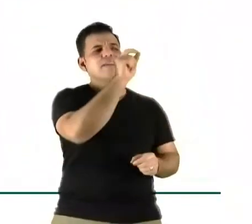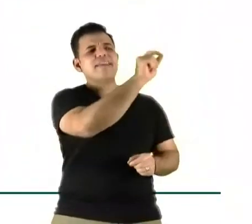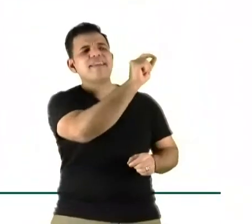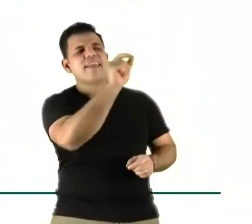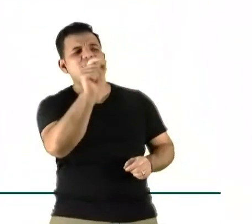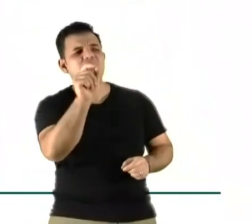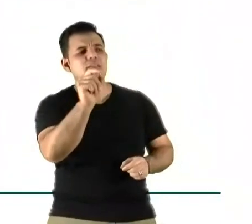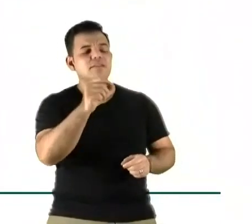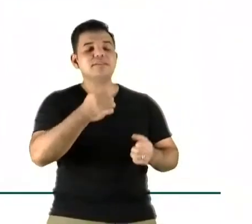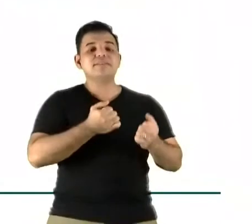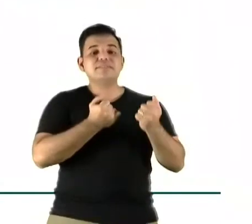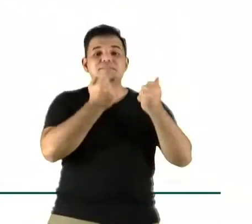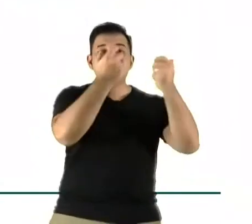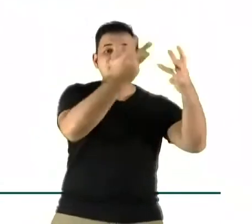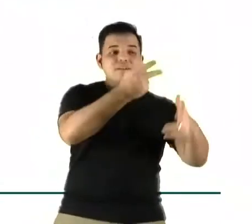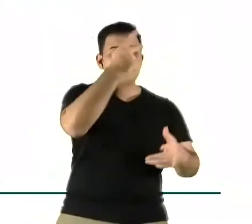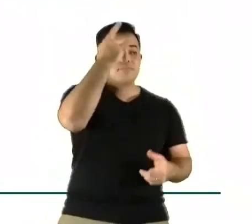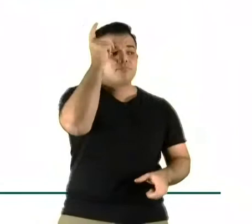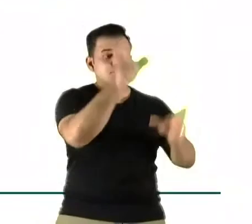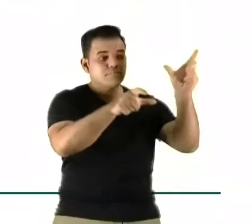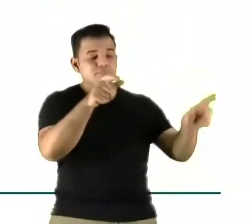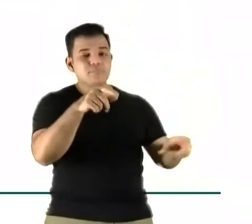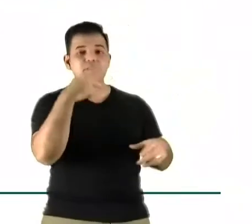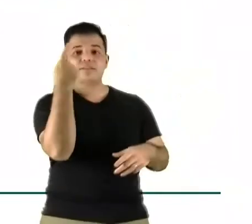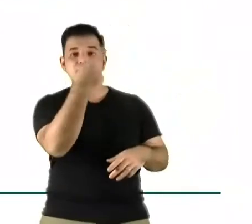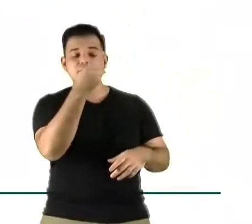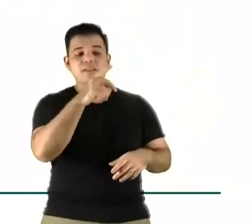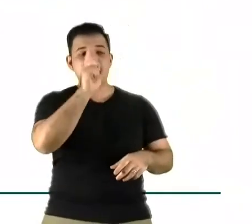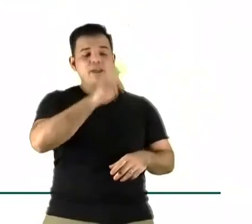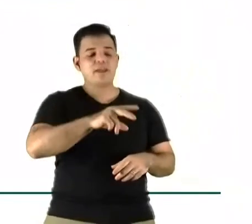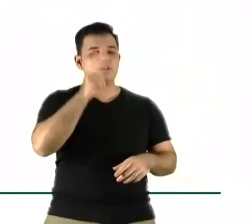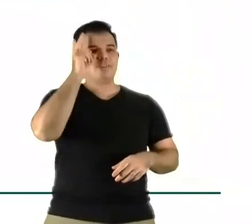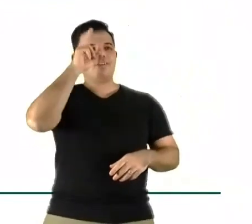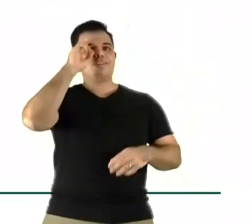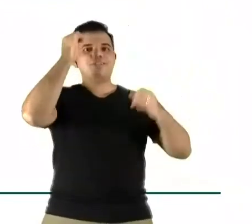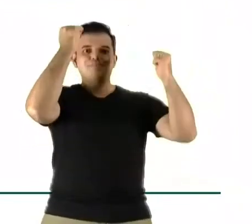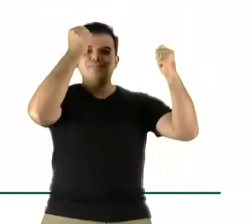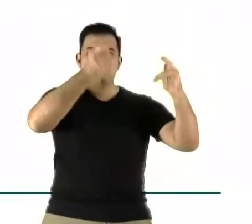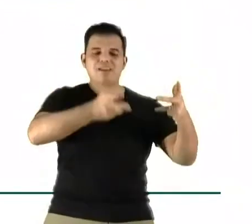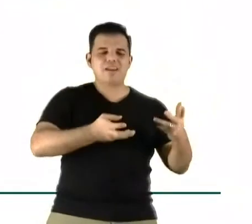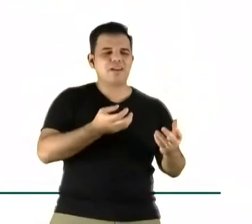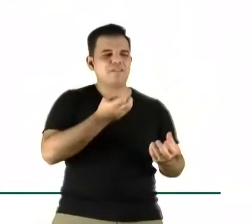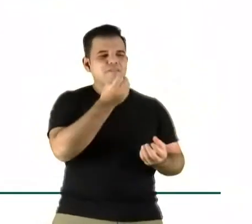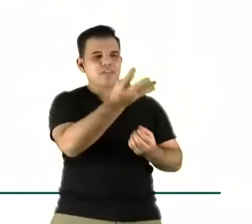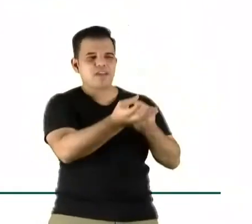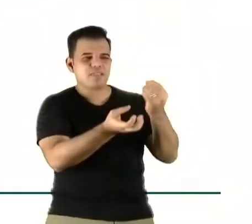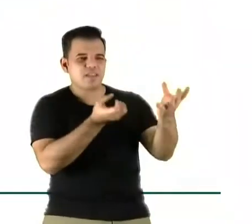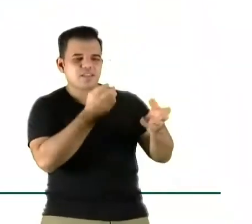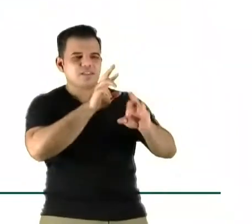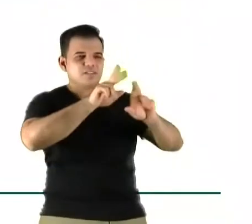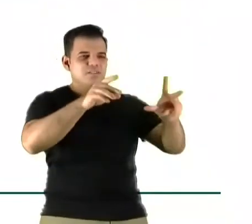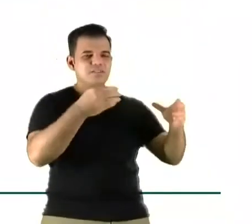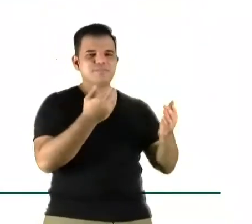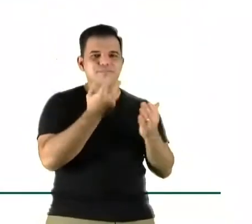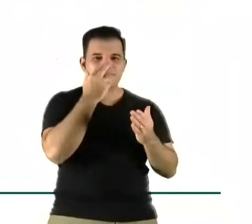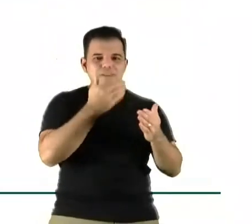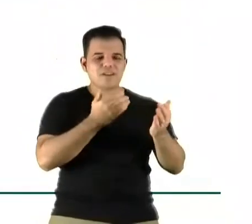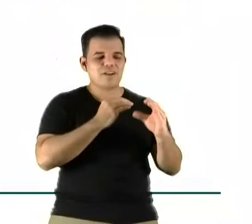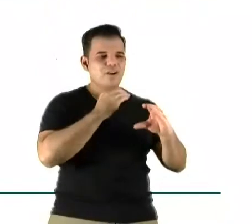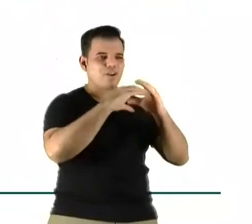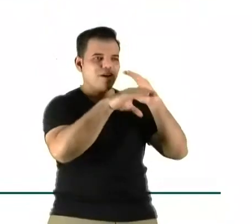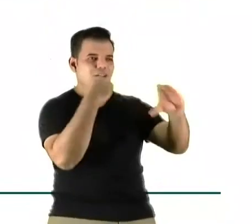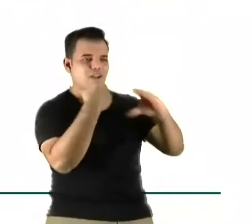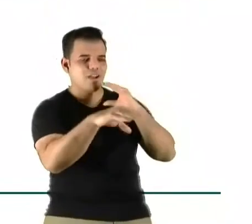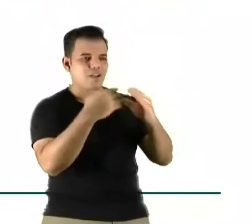com aquele público, permitir que se conte histórias diferentes e que dê continuidade nessa conversa, mas sem necessariamente indicar em qual